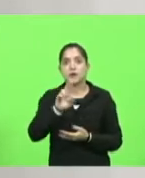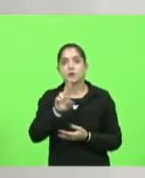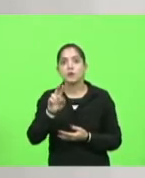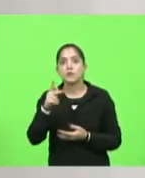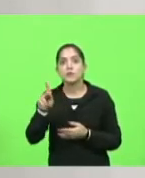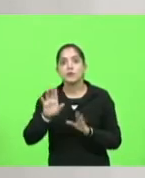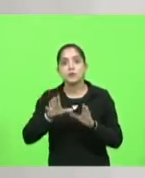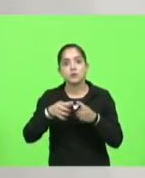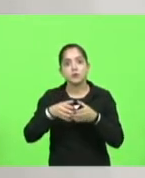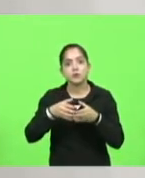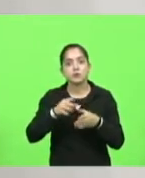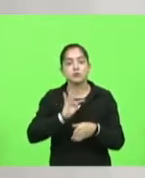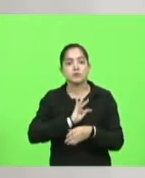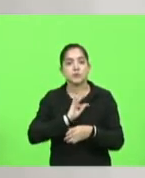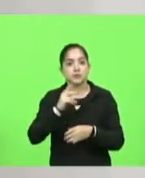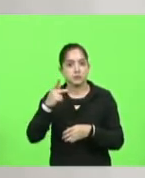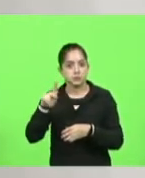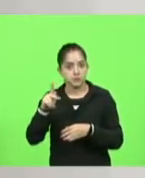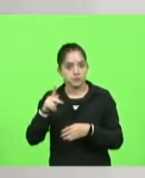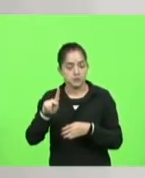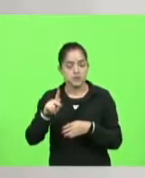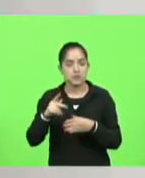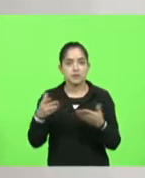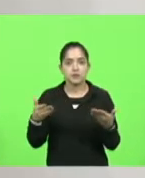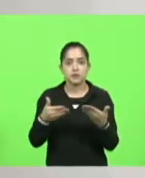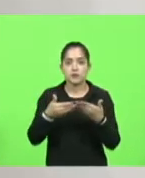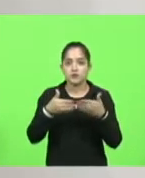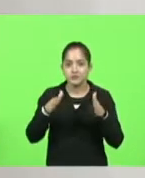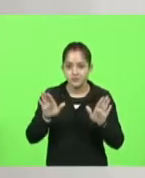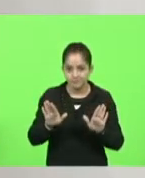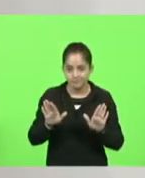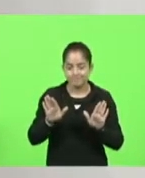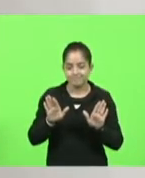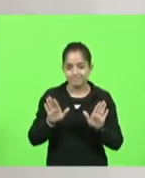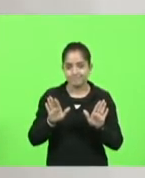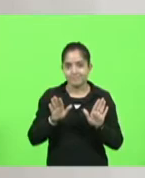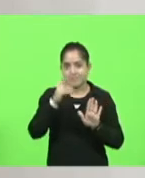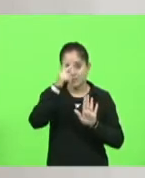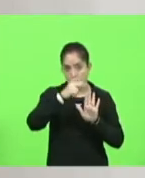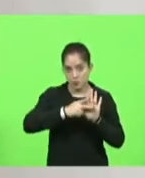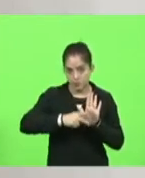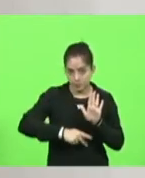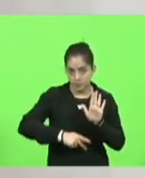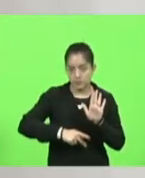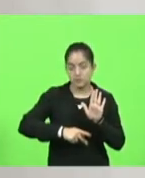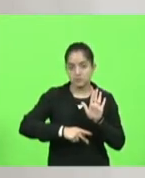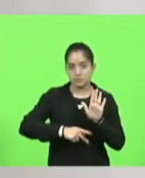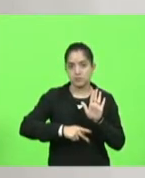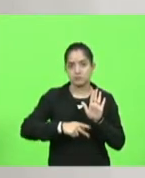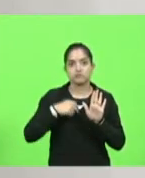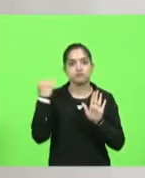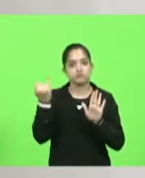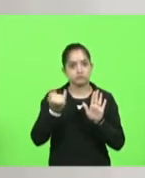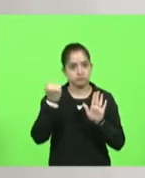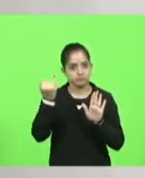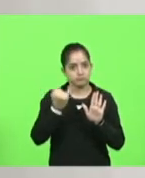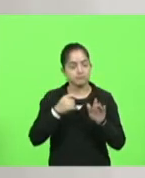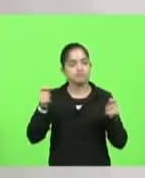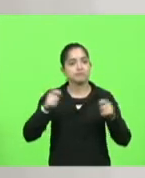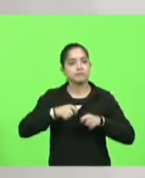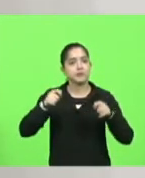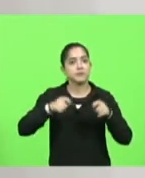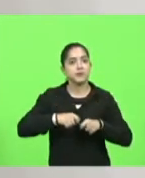equipe técnica da Fiesc que lança hoje esse importante programa para o Estado que vai permitir assim